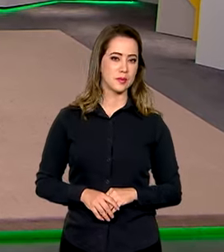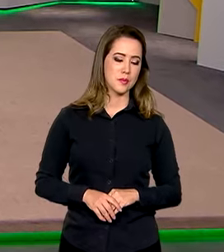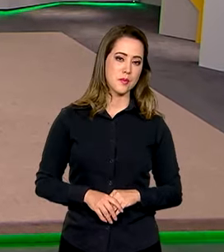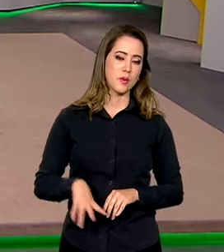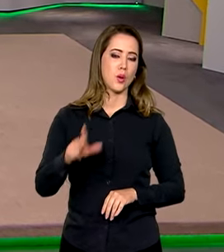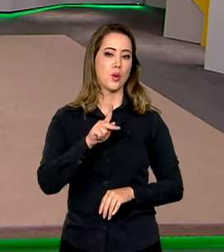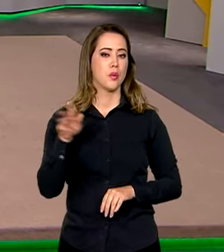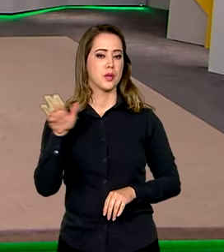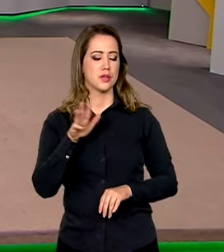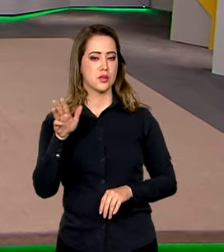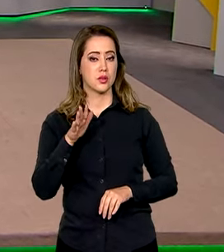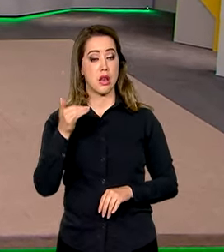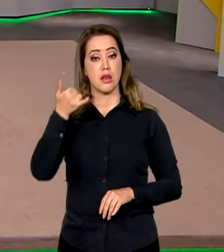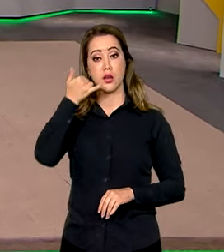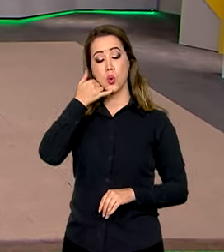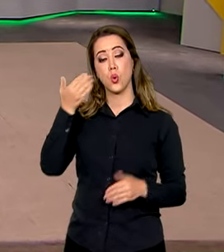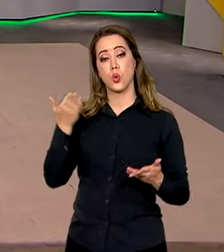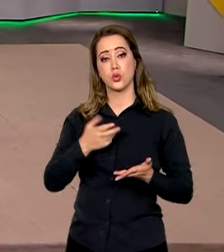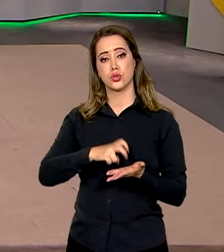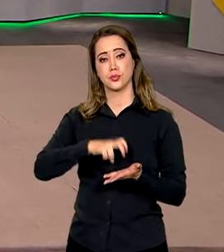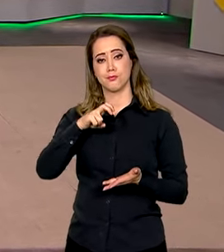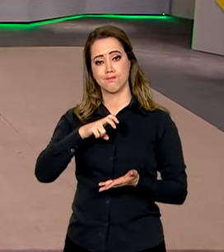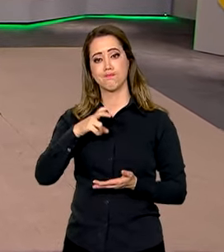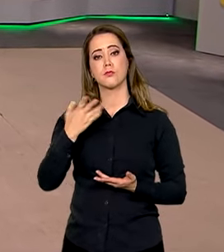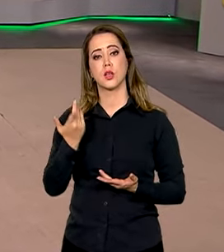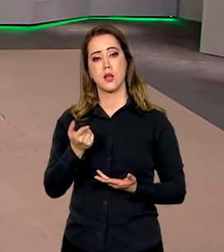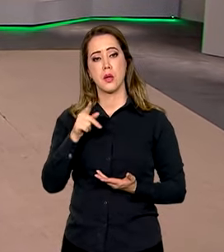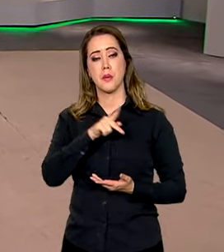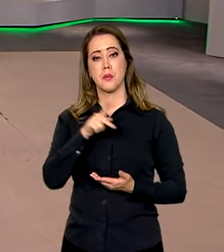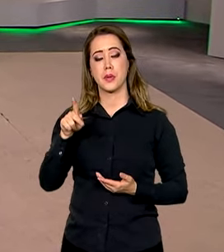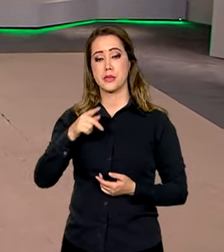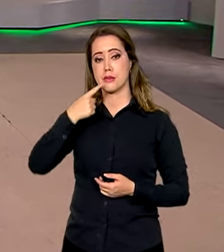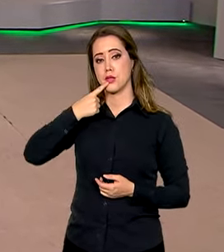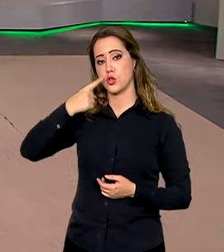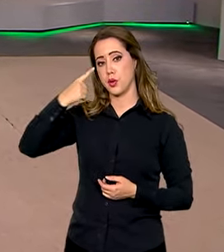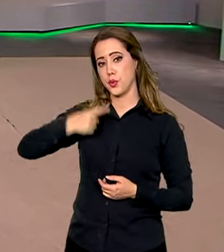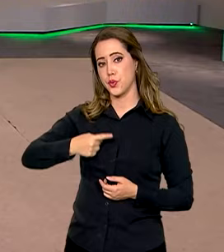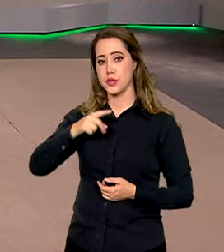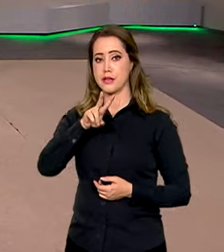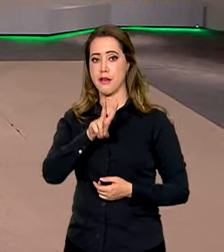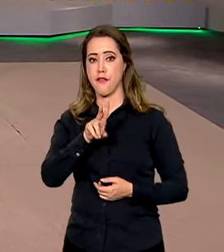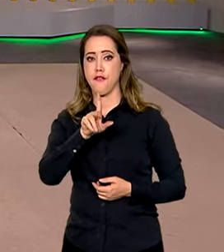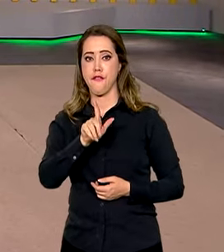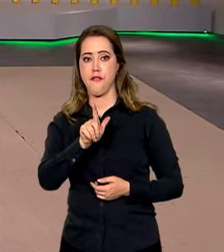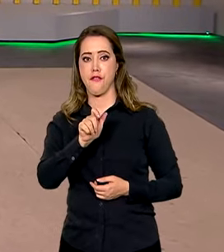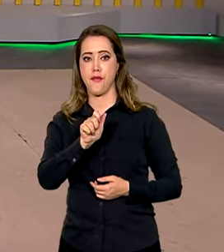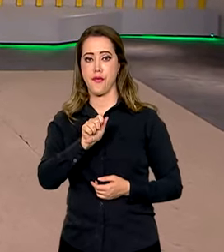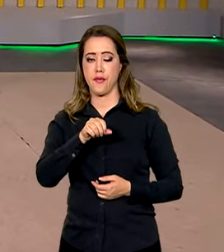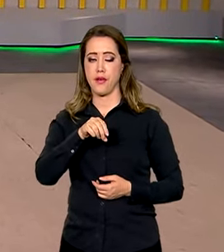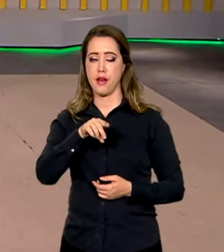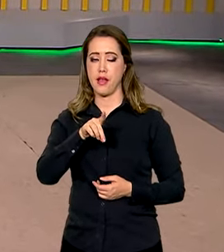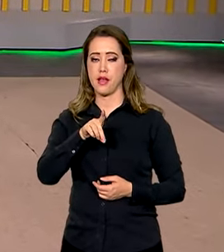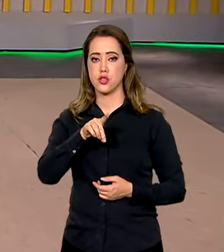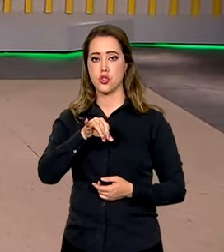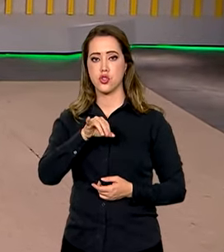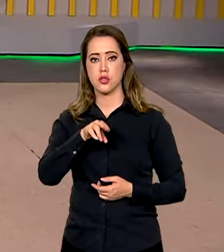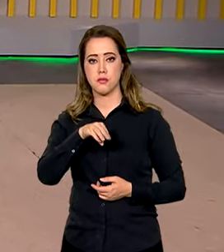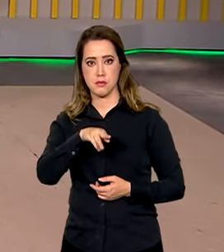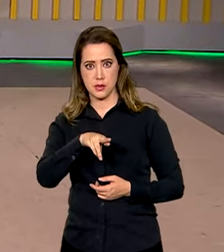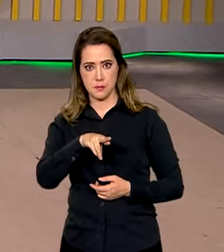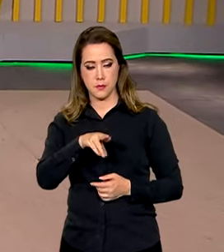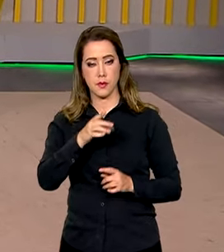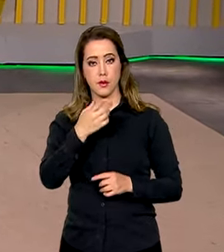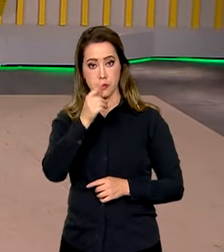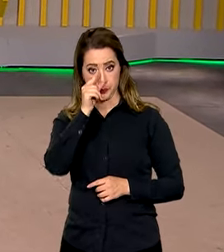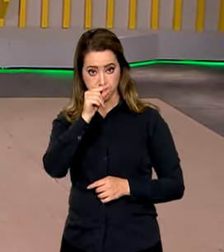O presidente Lula ligou na manhã desta segunda-feira para o presidente da Rússia, Vladimir Putin. Na pauta, além de questões que